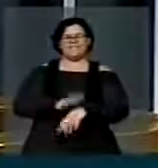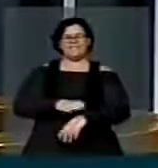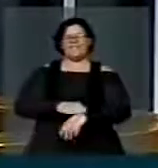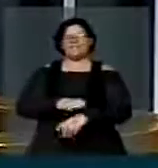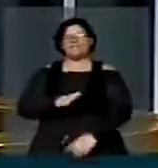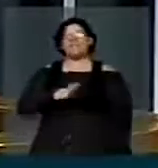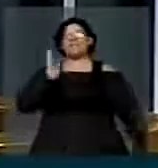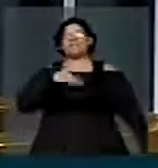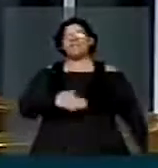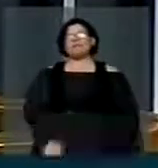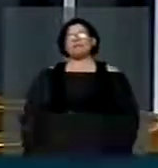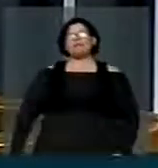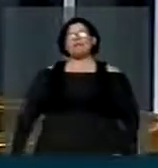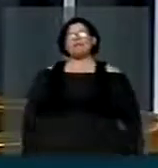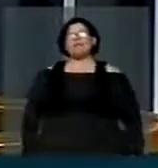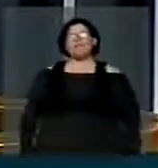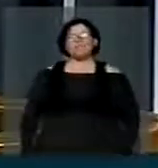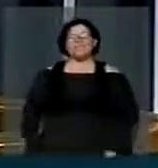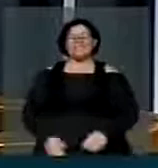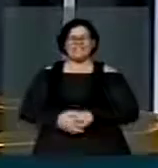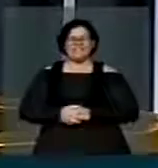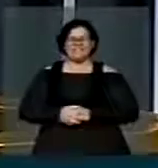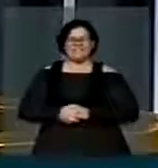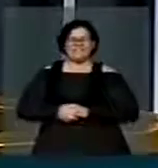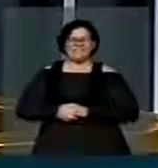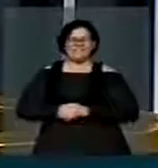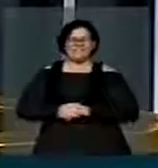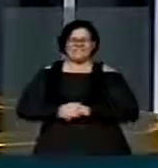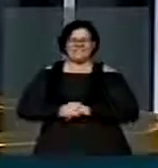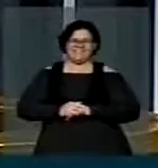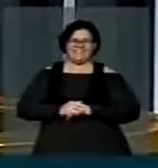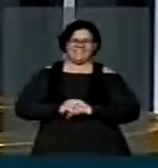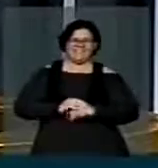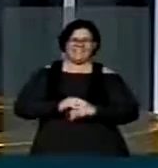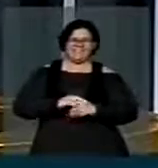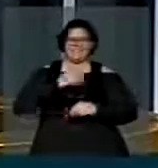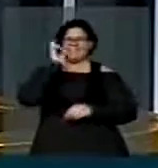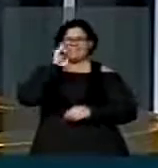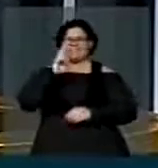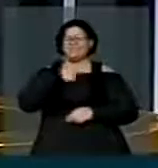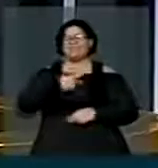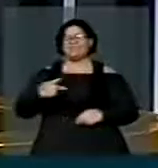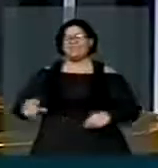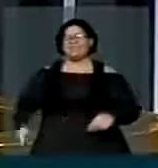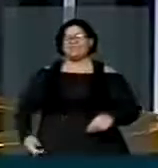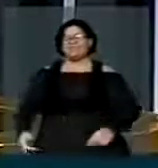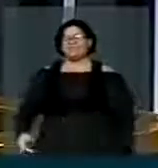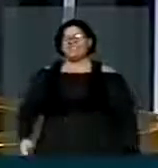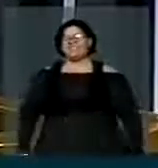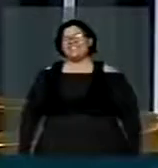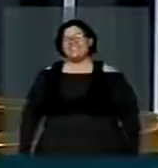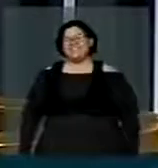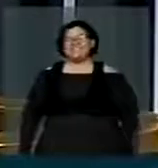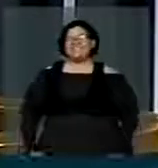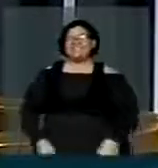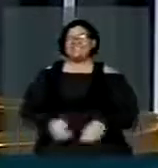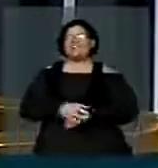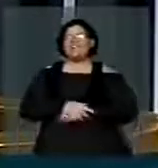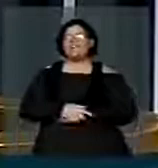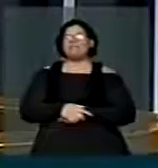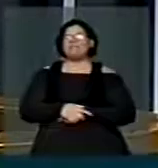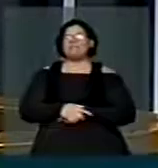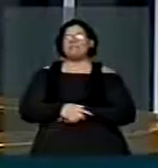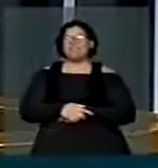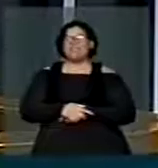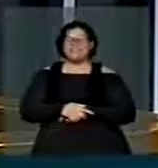voz. Seu objetivo é o mesmo do início da República, senhor presidente, o embranquecimento do